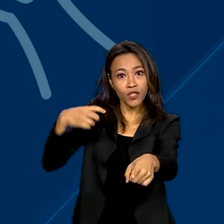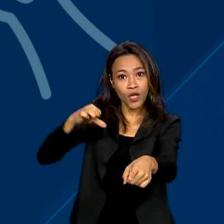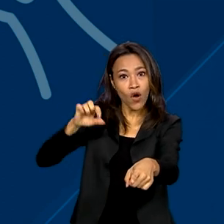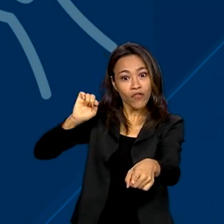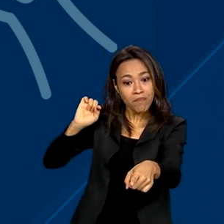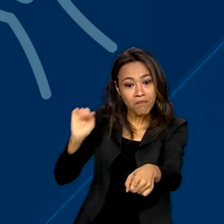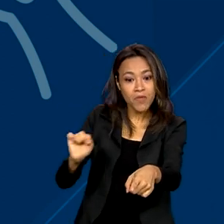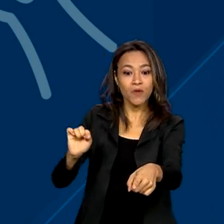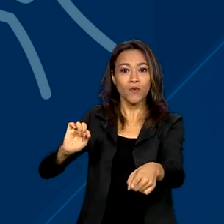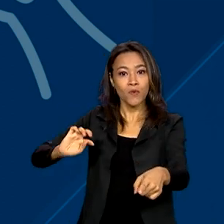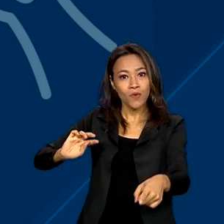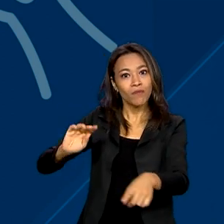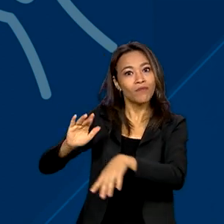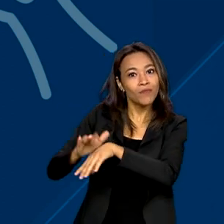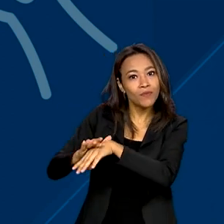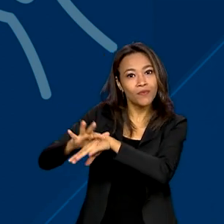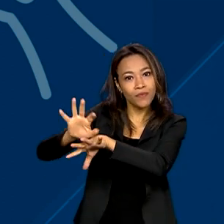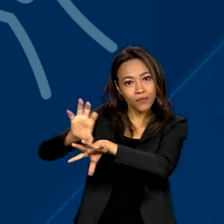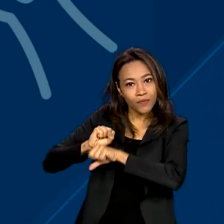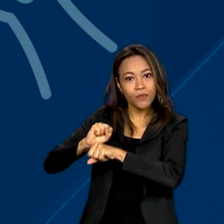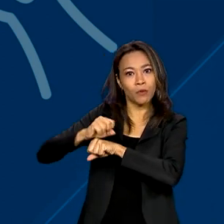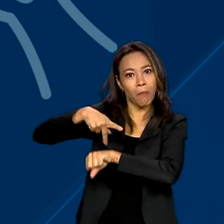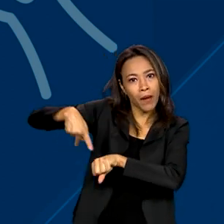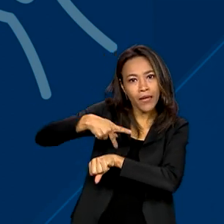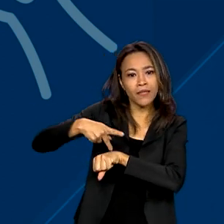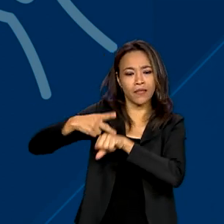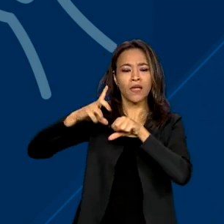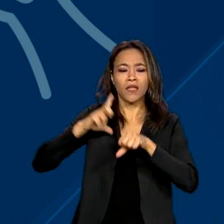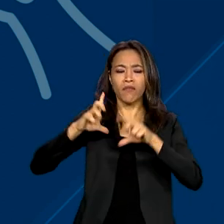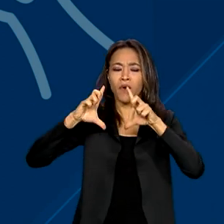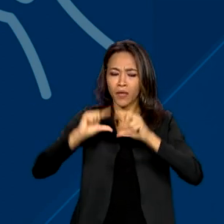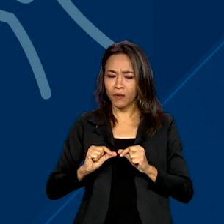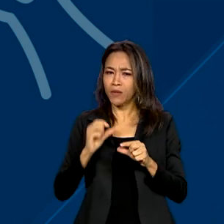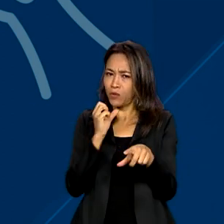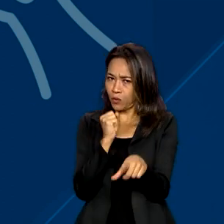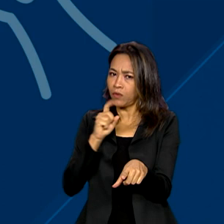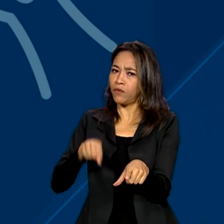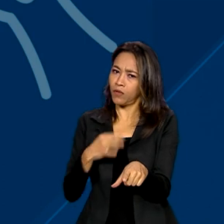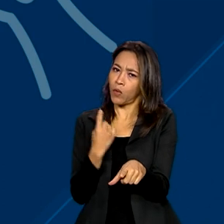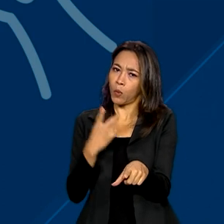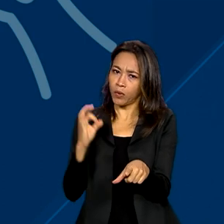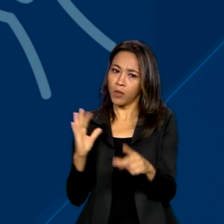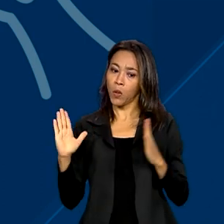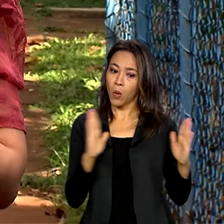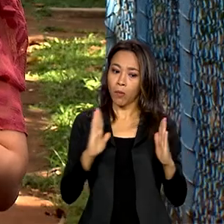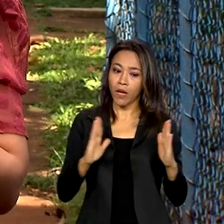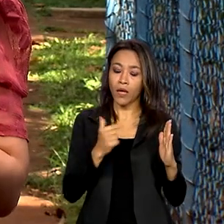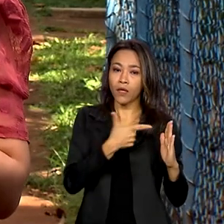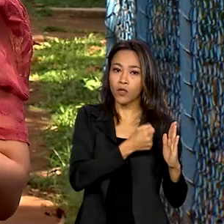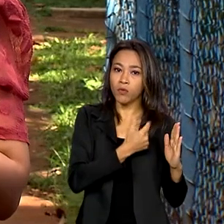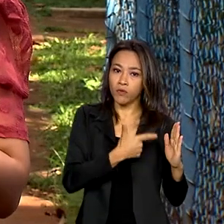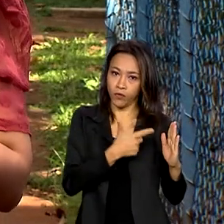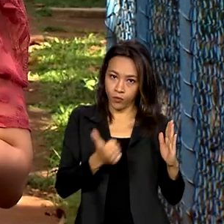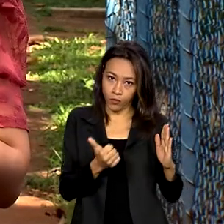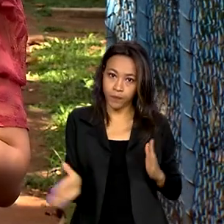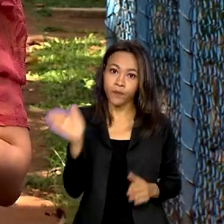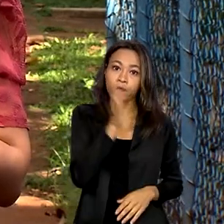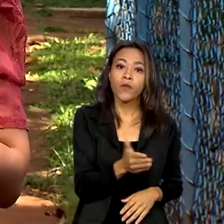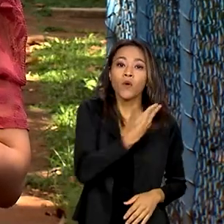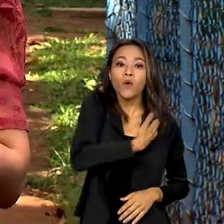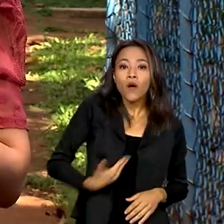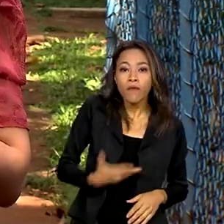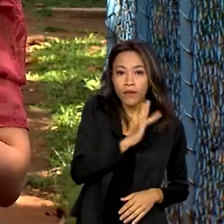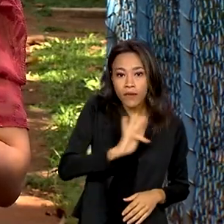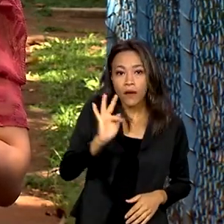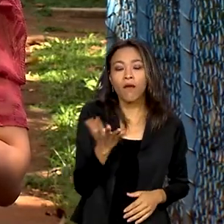malária no país. Uma redução de 8,1% em relação a 2021. O governo federal quer agora